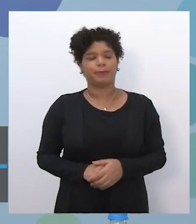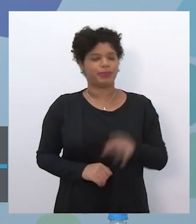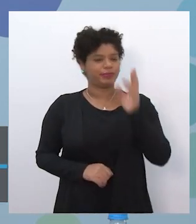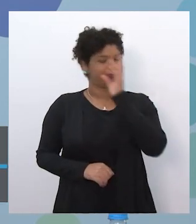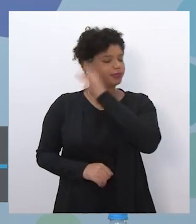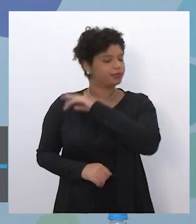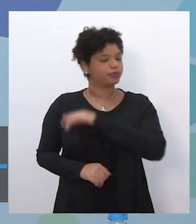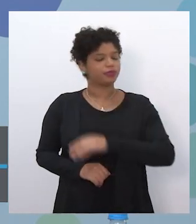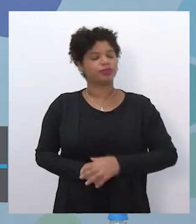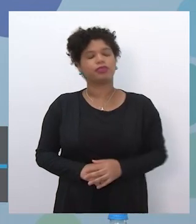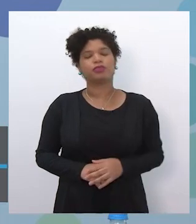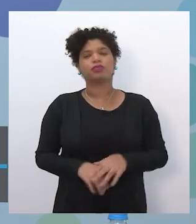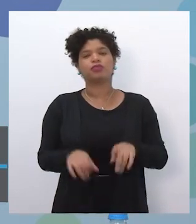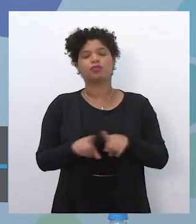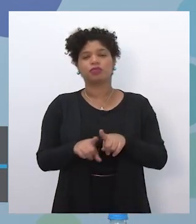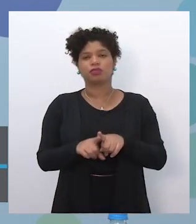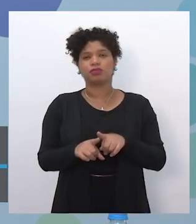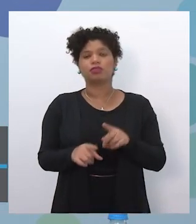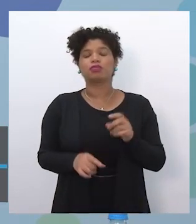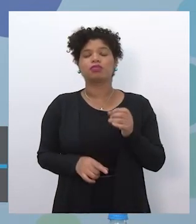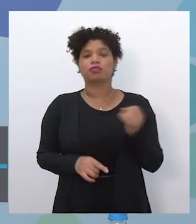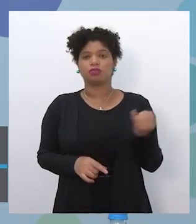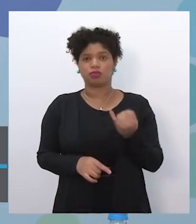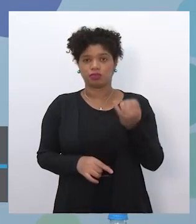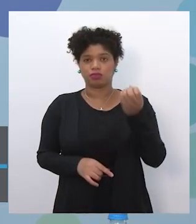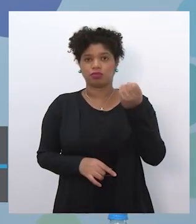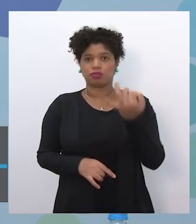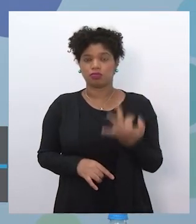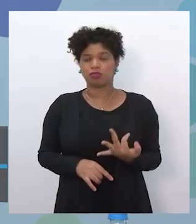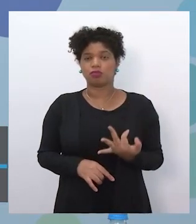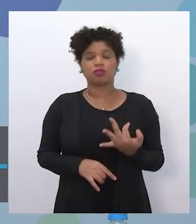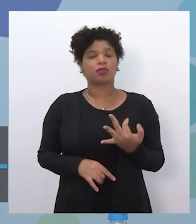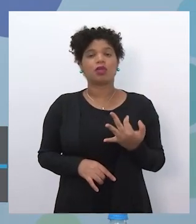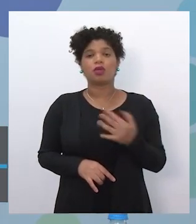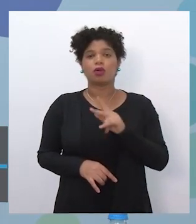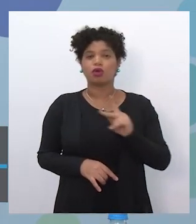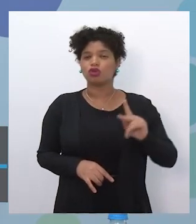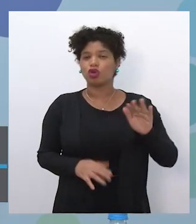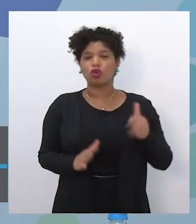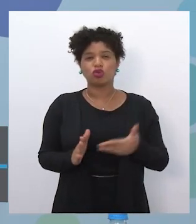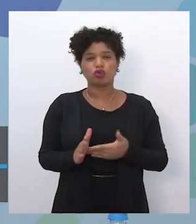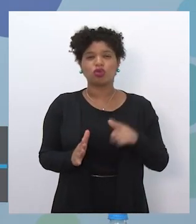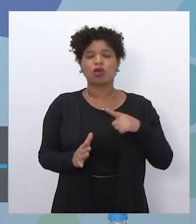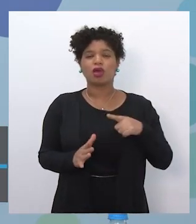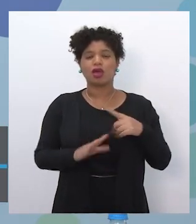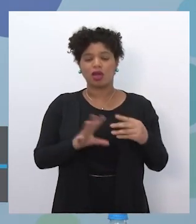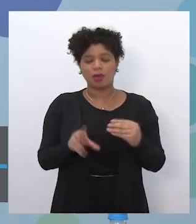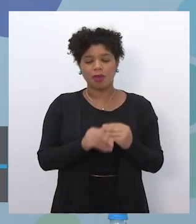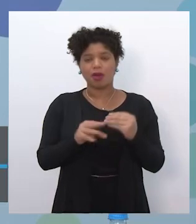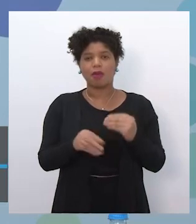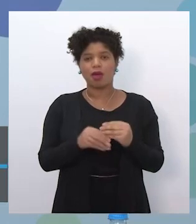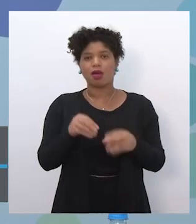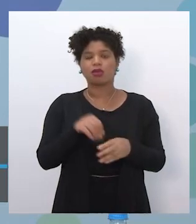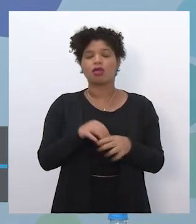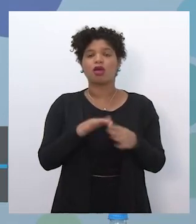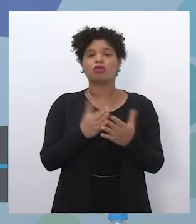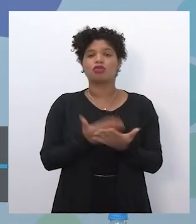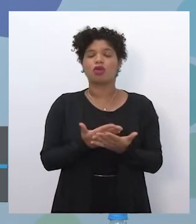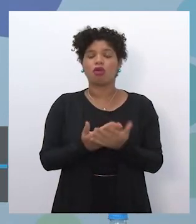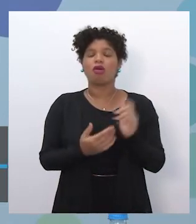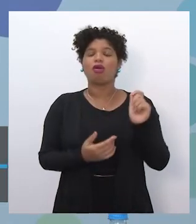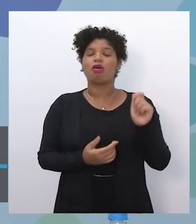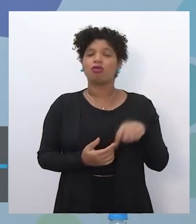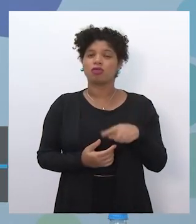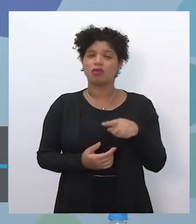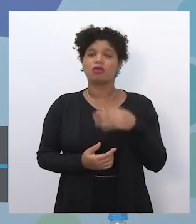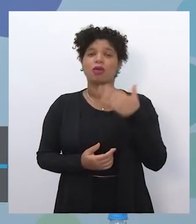nesse momento, acho importante destacar que todos os professores que tiverem uma atribuição comum em sala de aula podem manifestar interesse pela